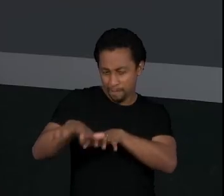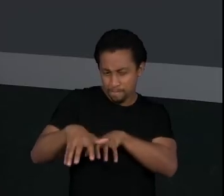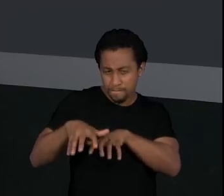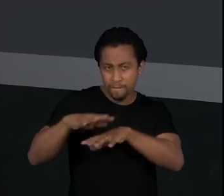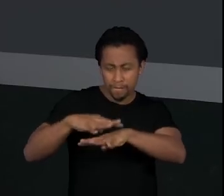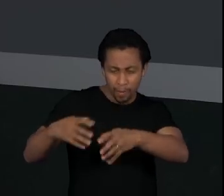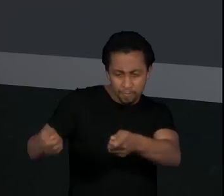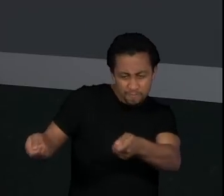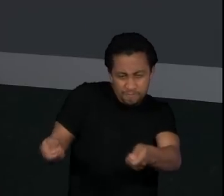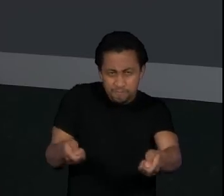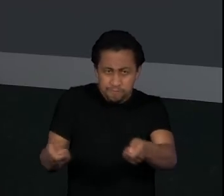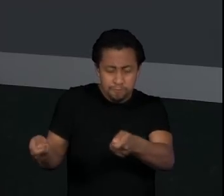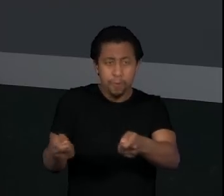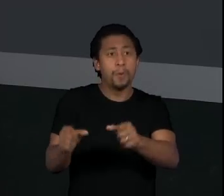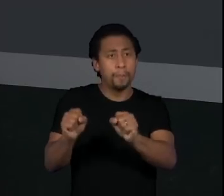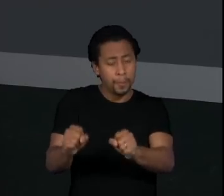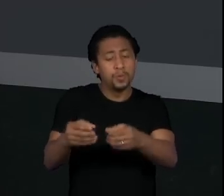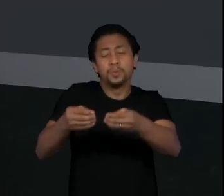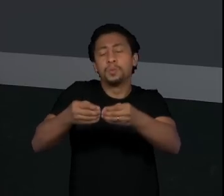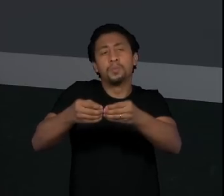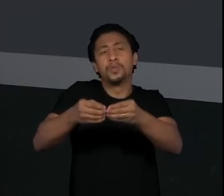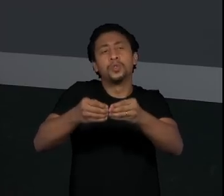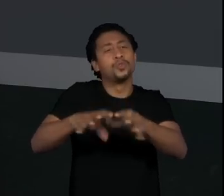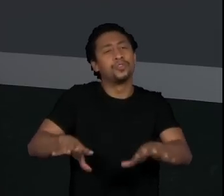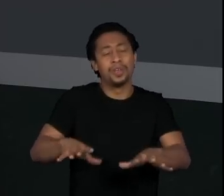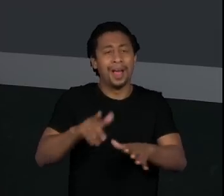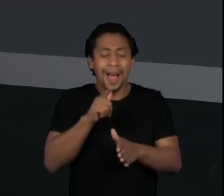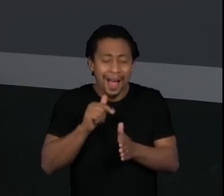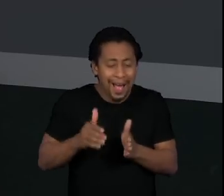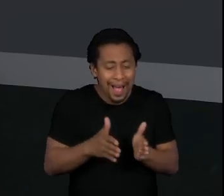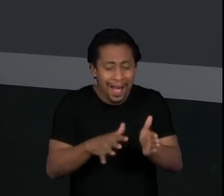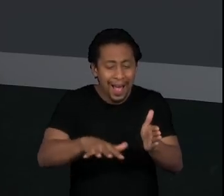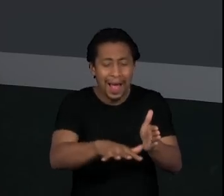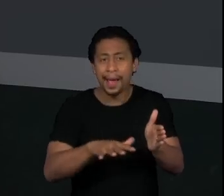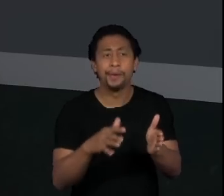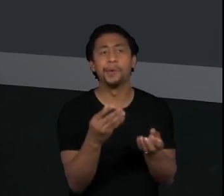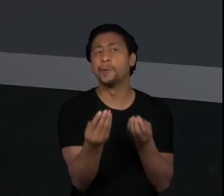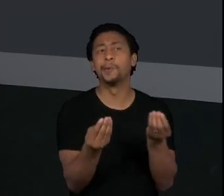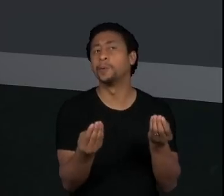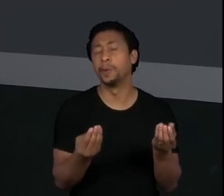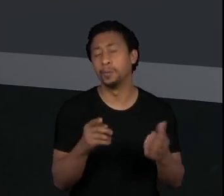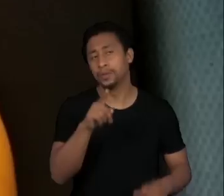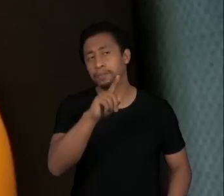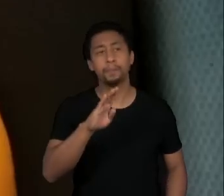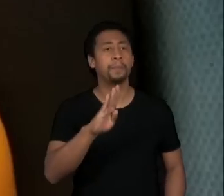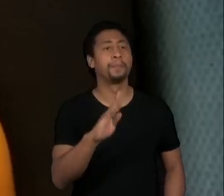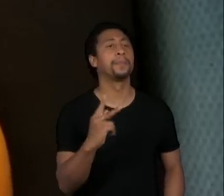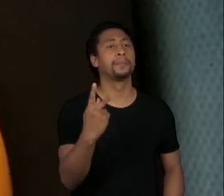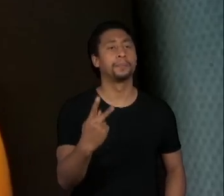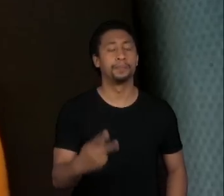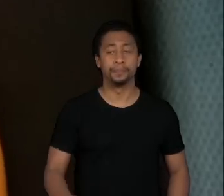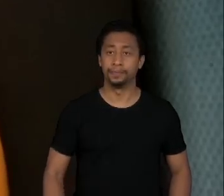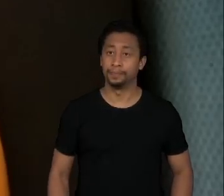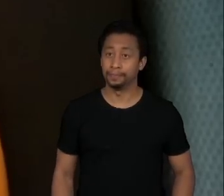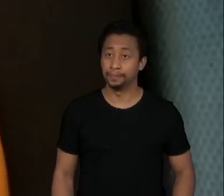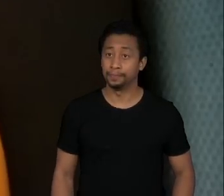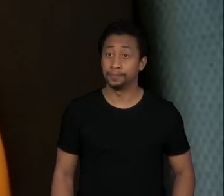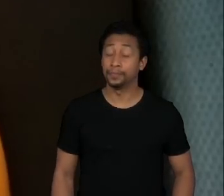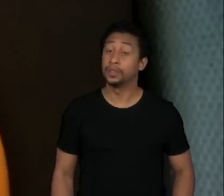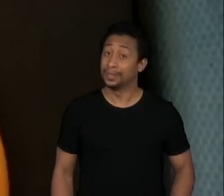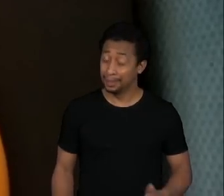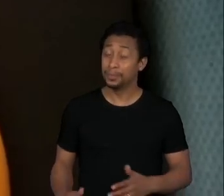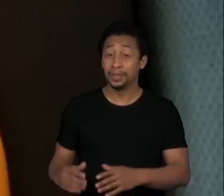Curral pode afetar a produção de água aí na região de Belo Horizonte? É com a própria